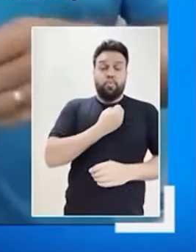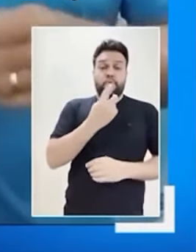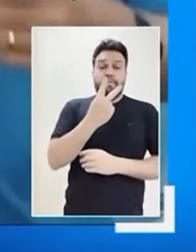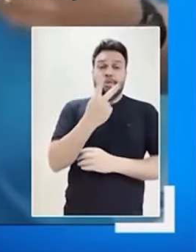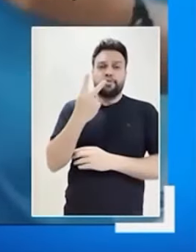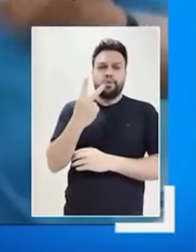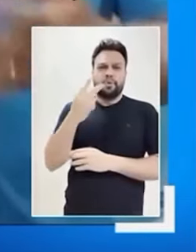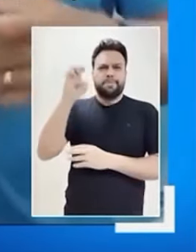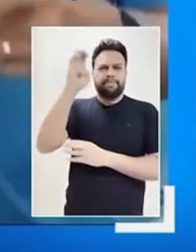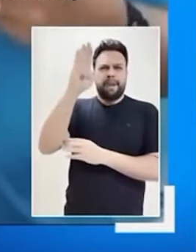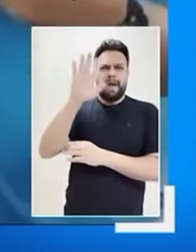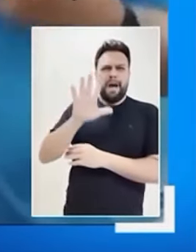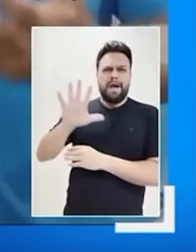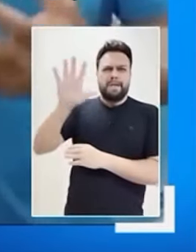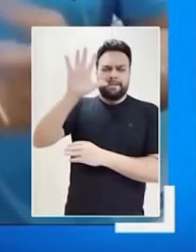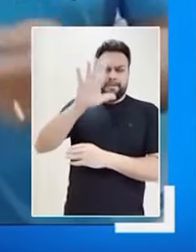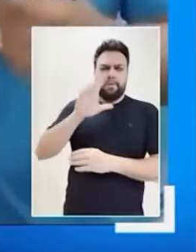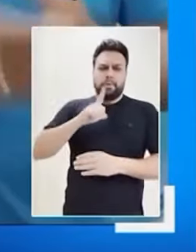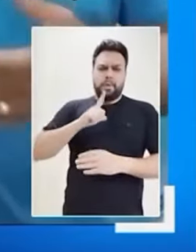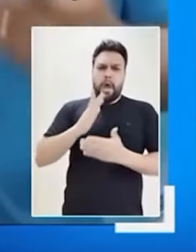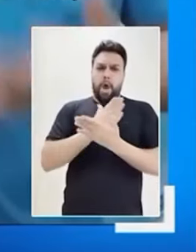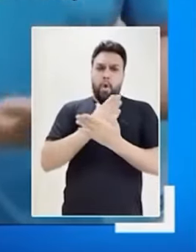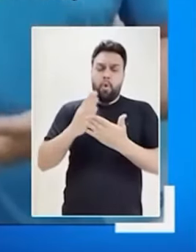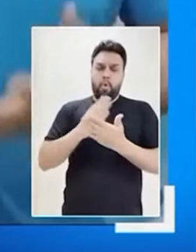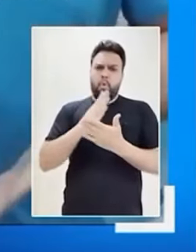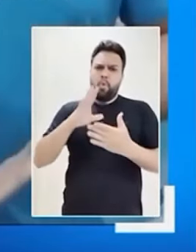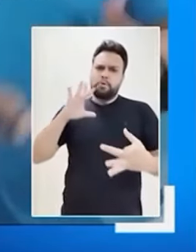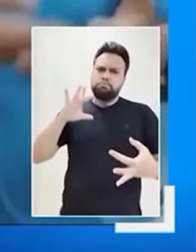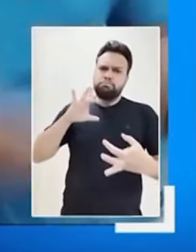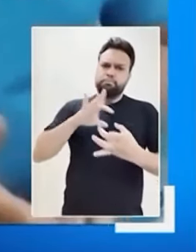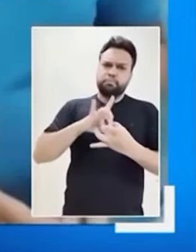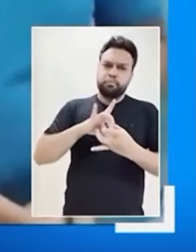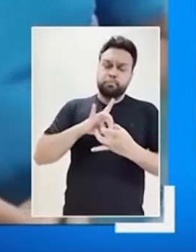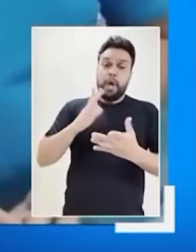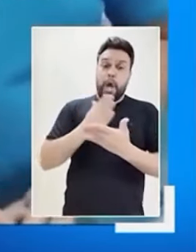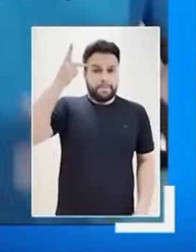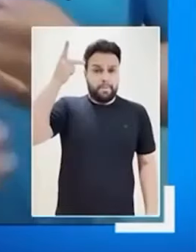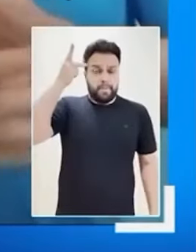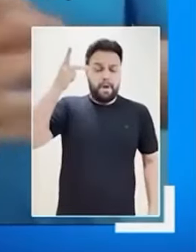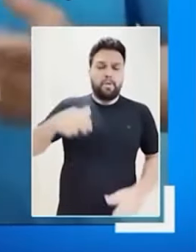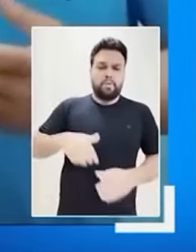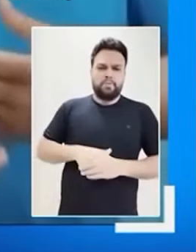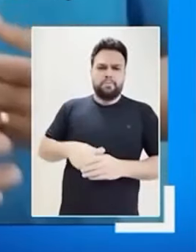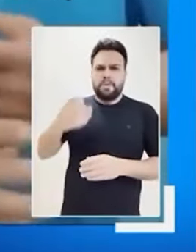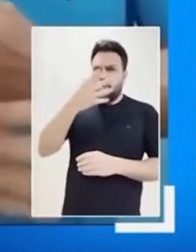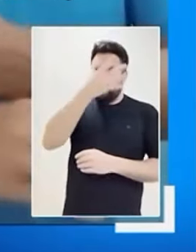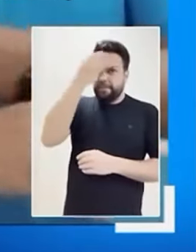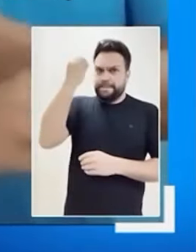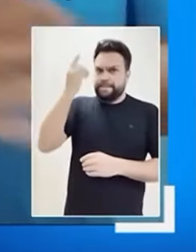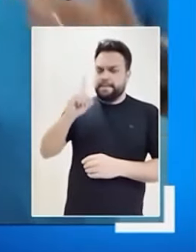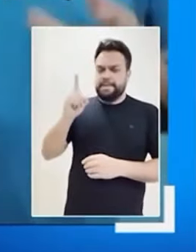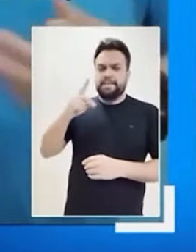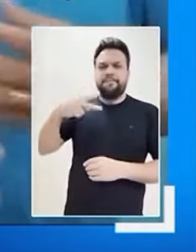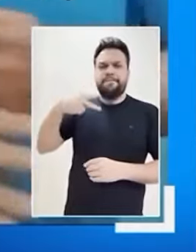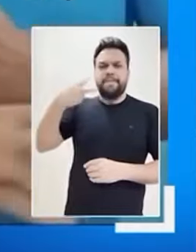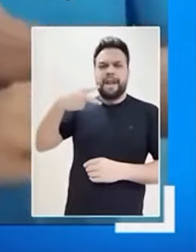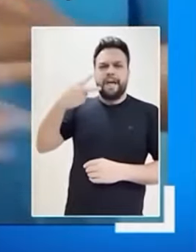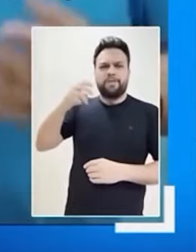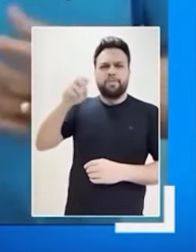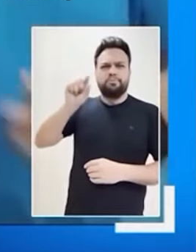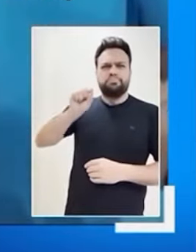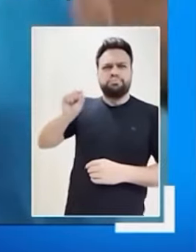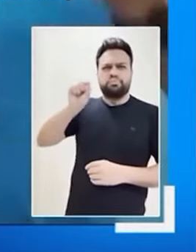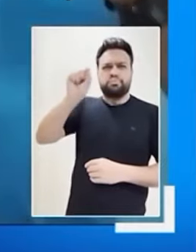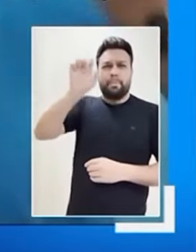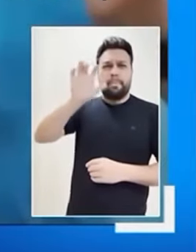Temos algumas coligações em algumas cidades, como São Paulo. E eu esqueço, para vereadores em